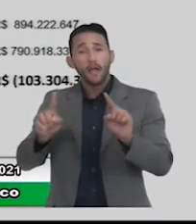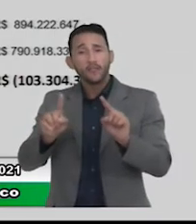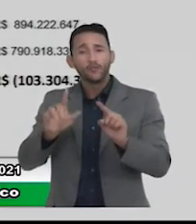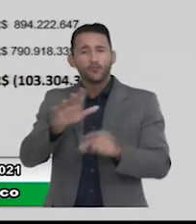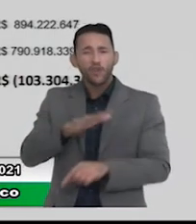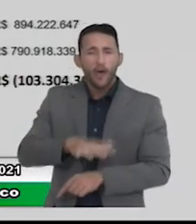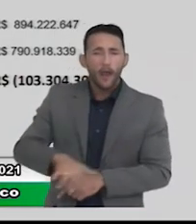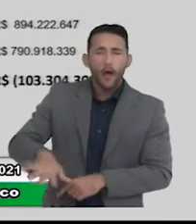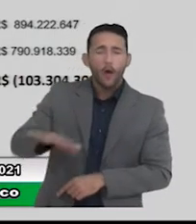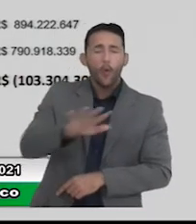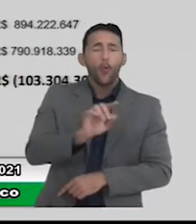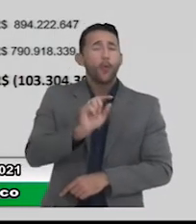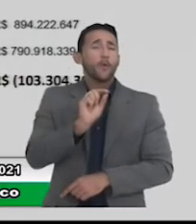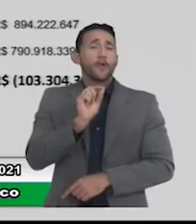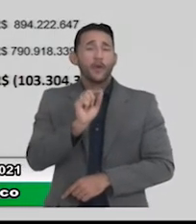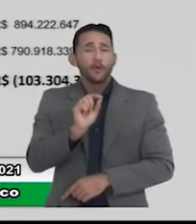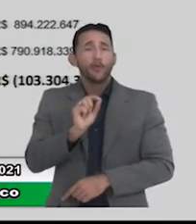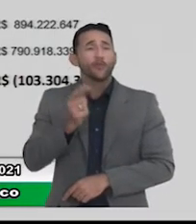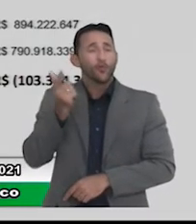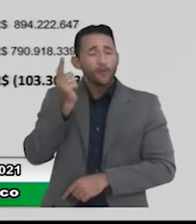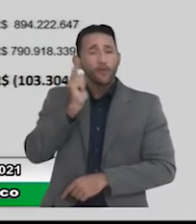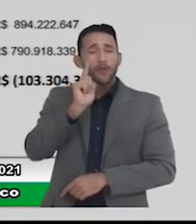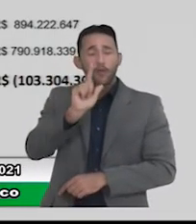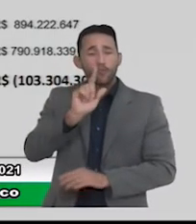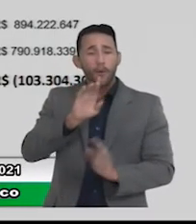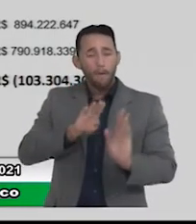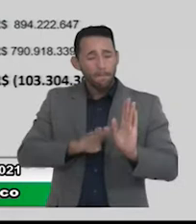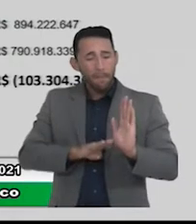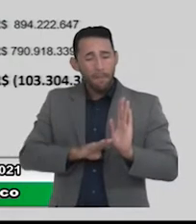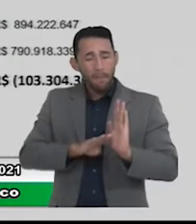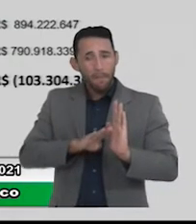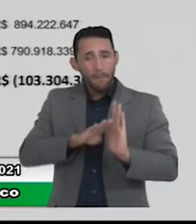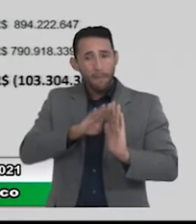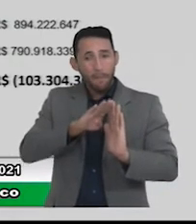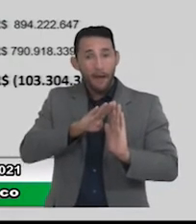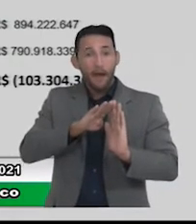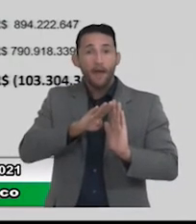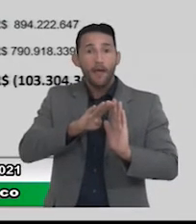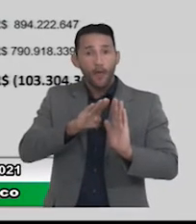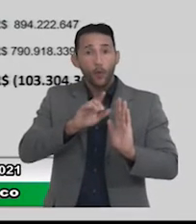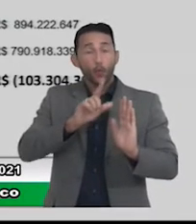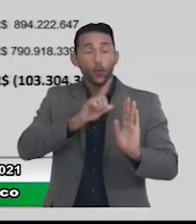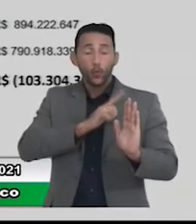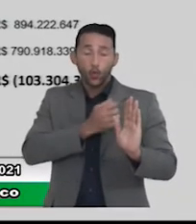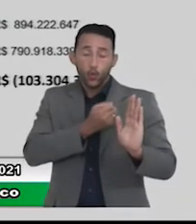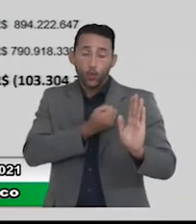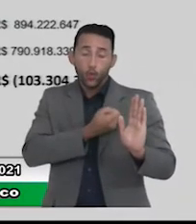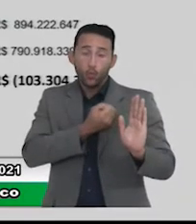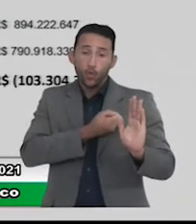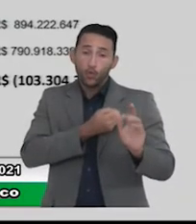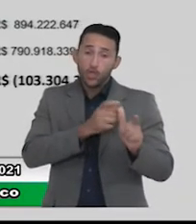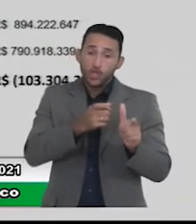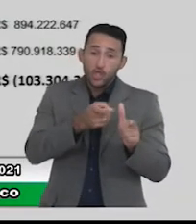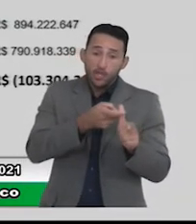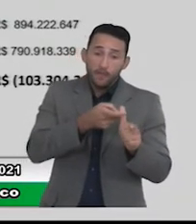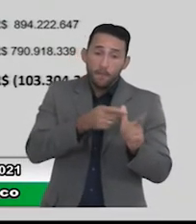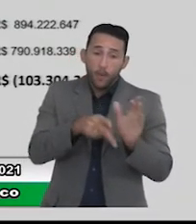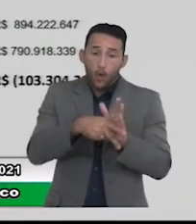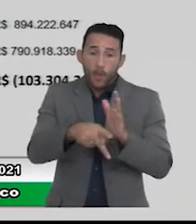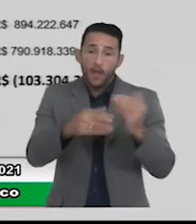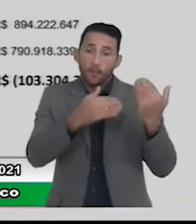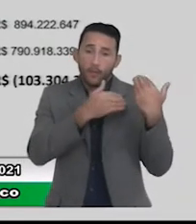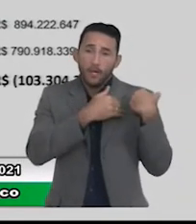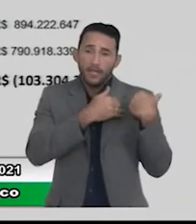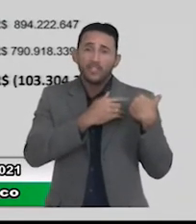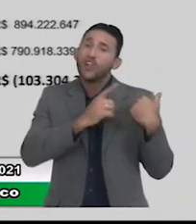vem numa evolução muito grande em cumprimento com esses números com a dívida com a responsabilidade. Apesar de ser um